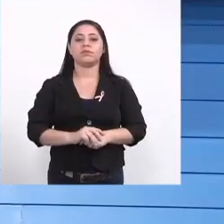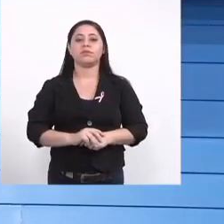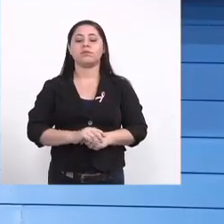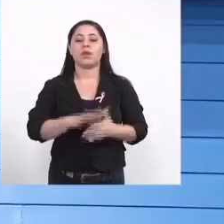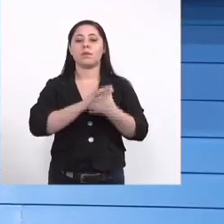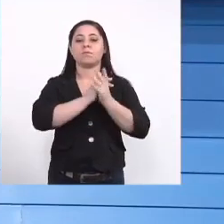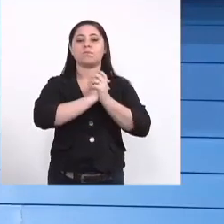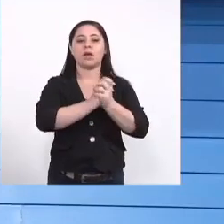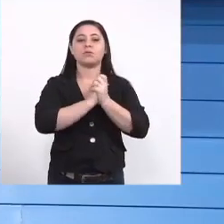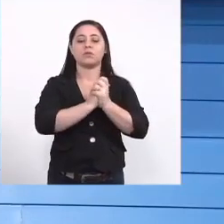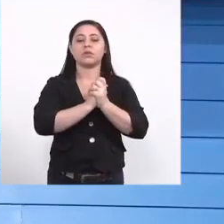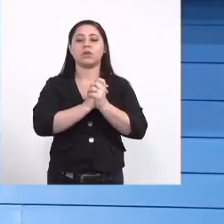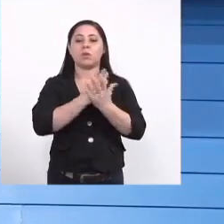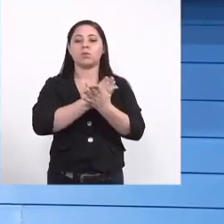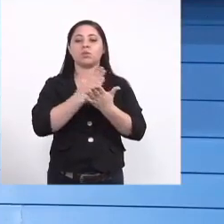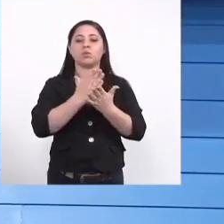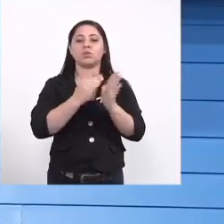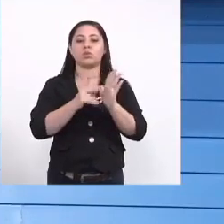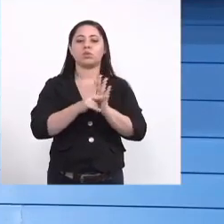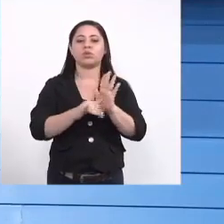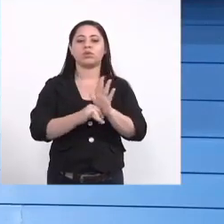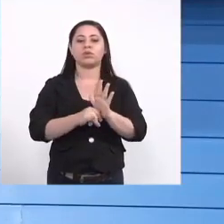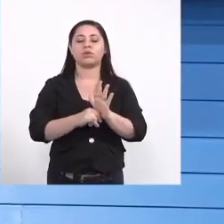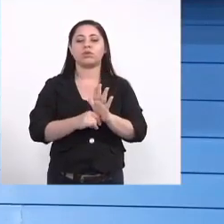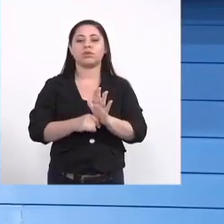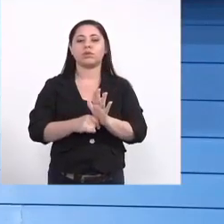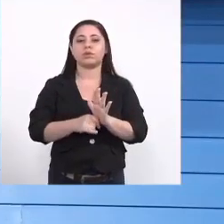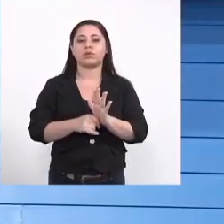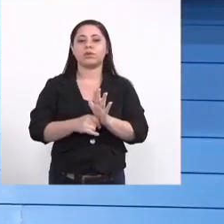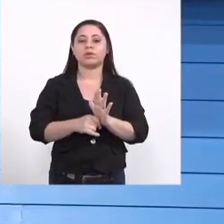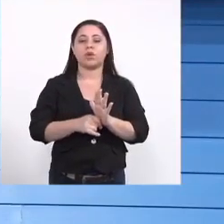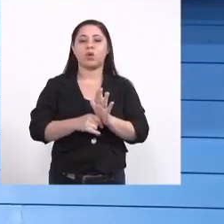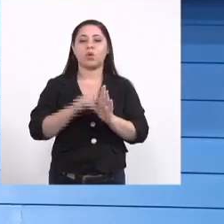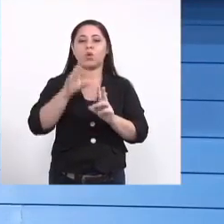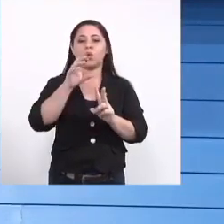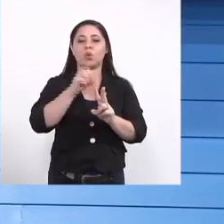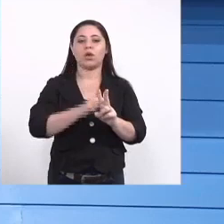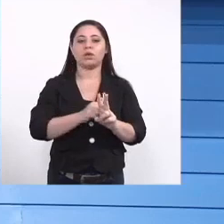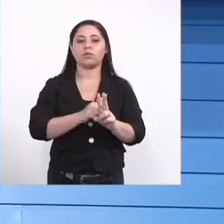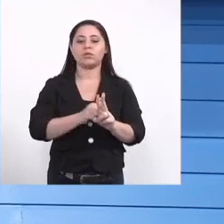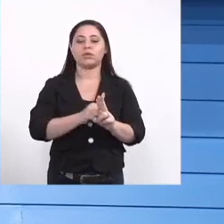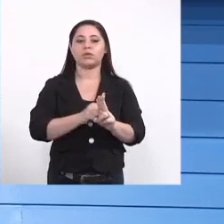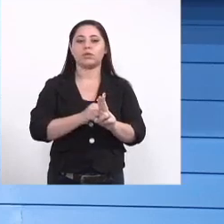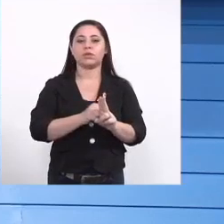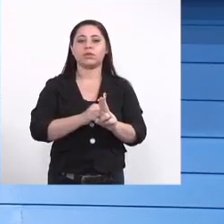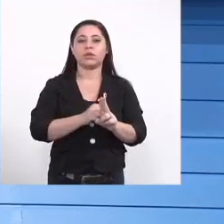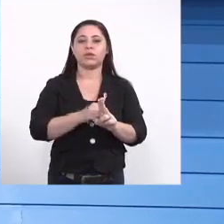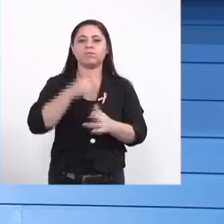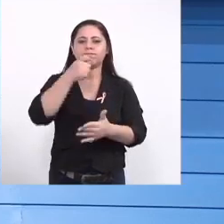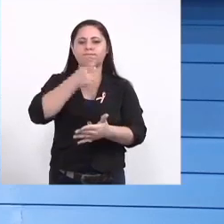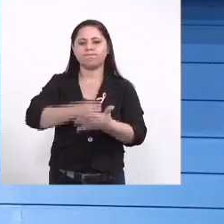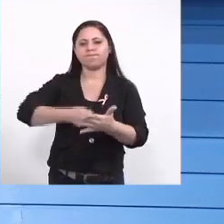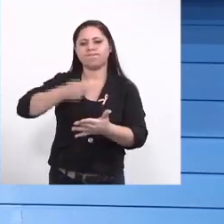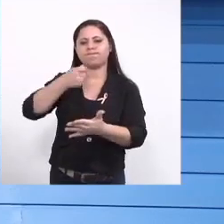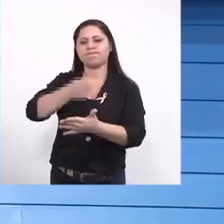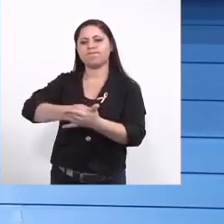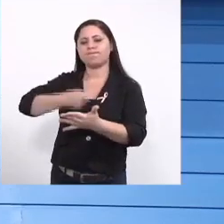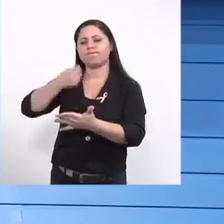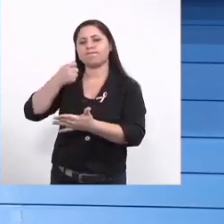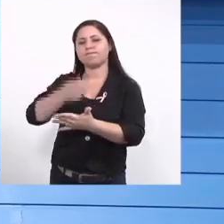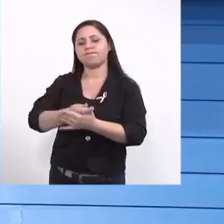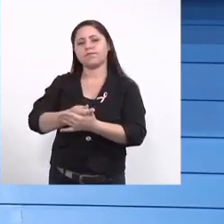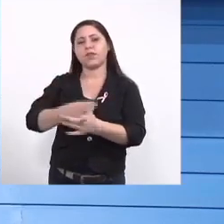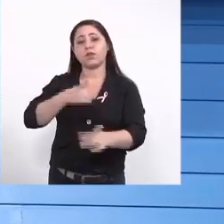parabenizar pela iniciativa parabenizar o EMS que tem se dedicado a